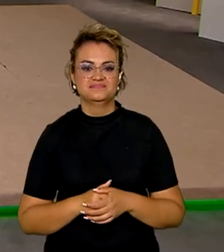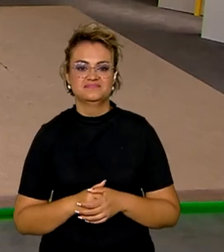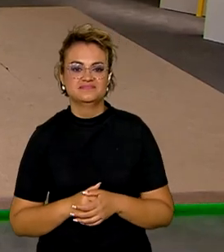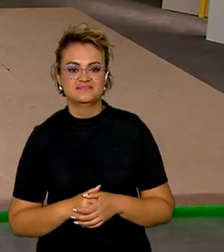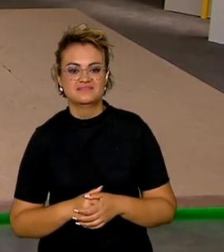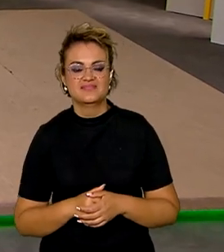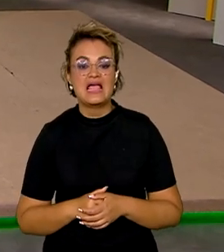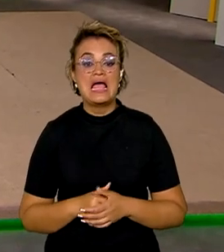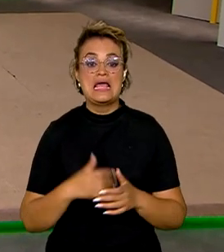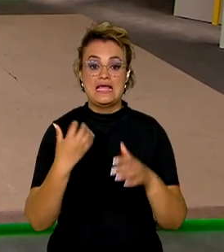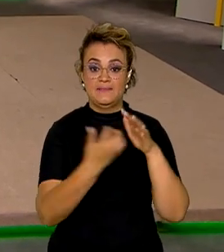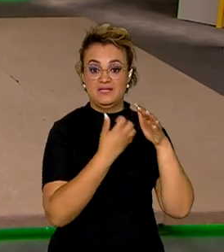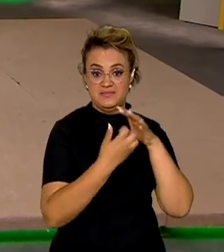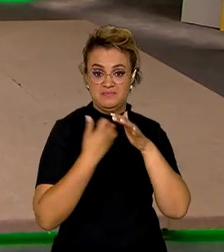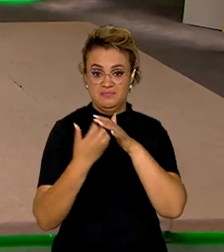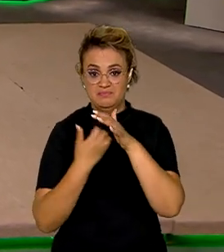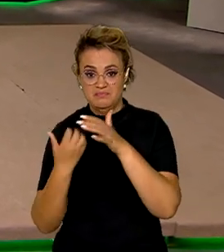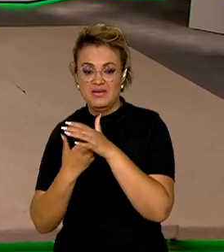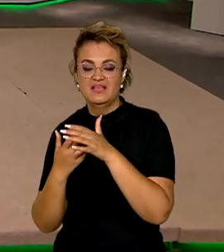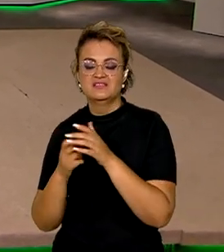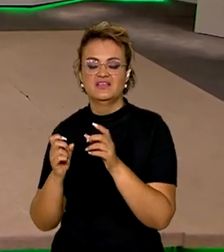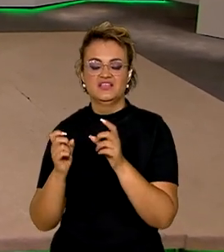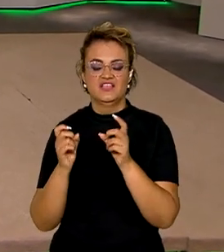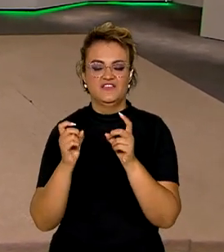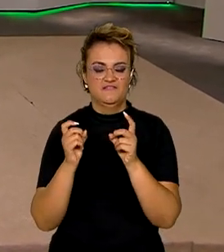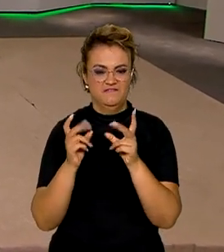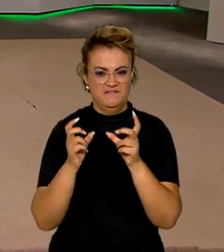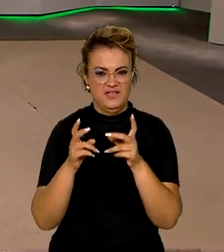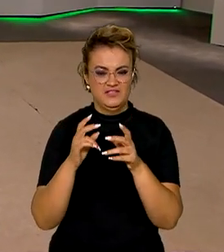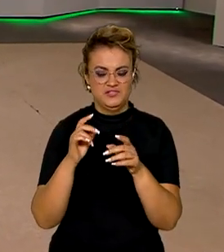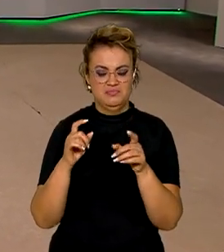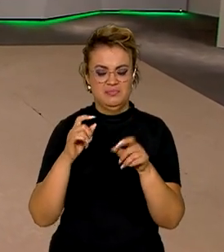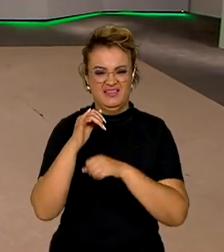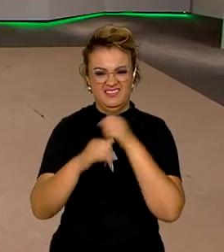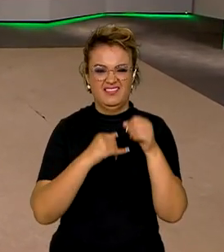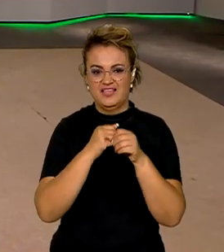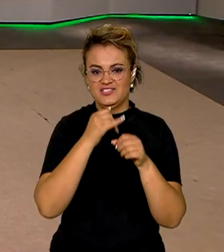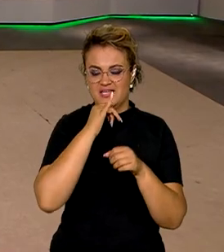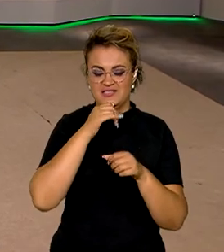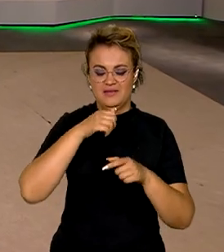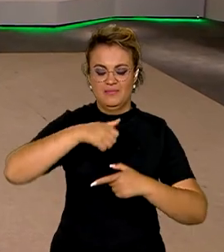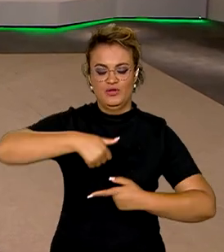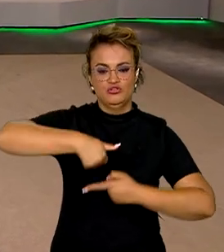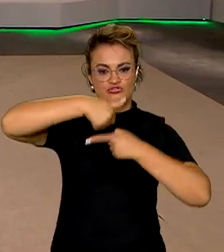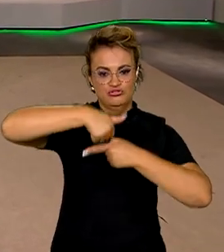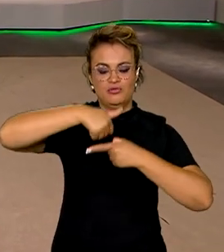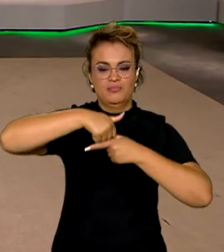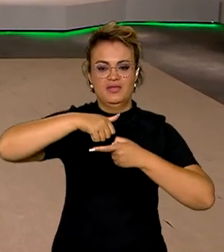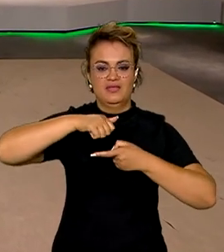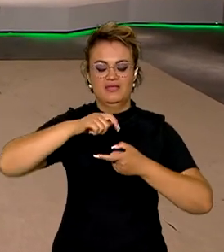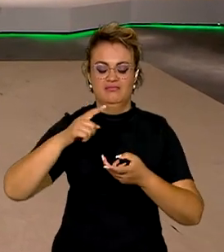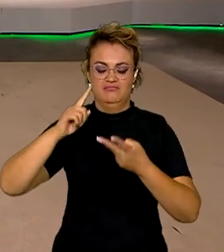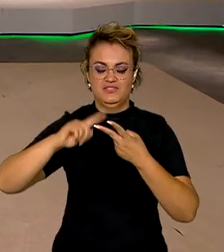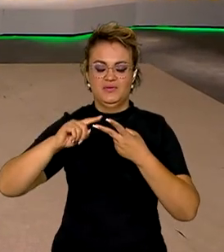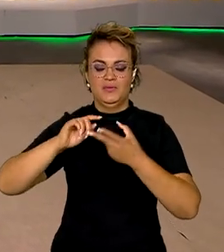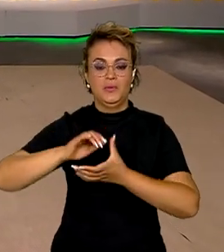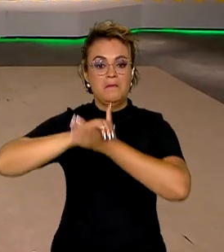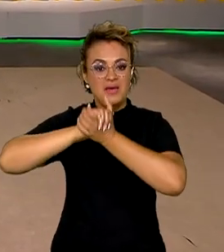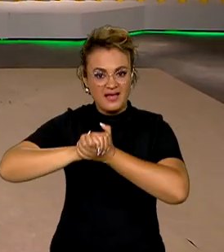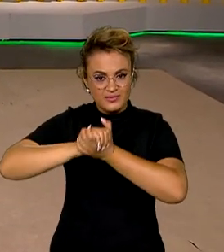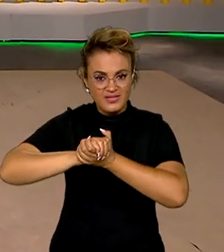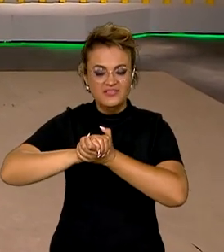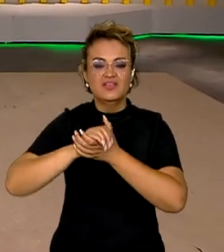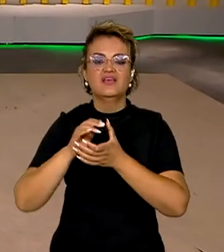As empresas do comércio eletrônico, Shopee e Mercado Livre anunciaram hoje a adesão ao programa Remessa